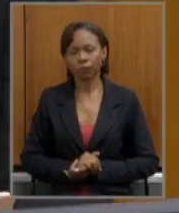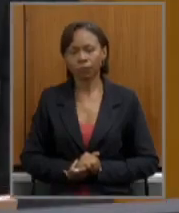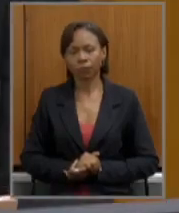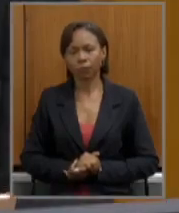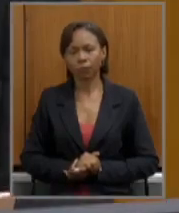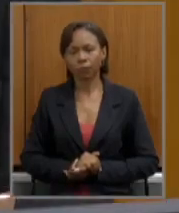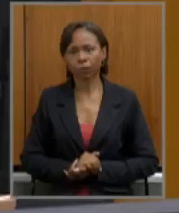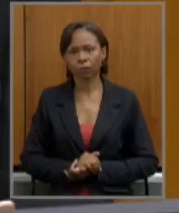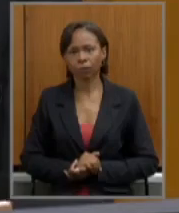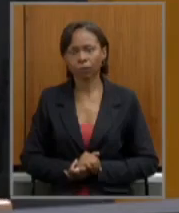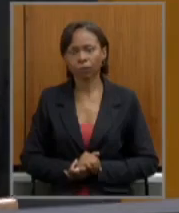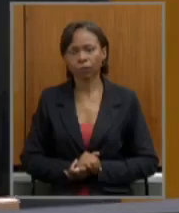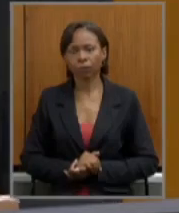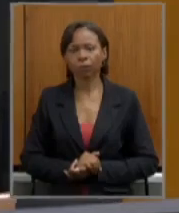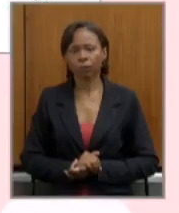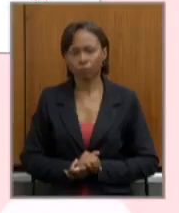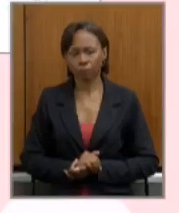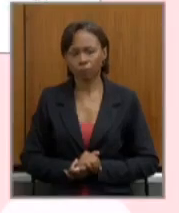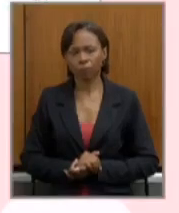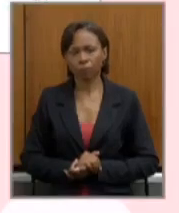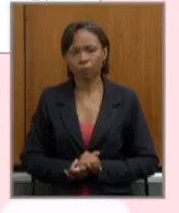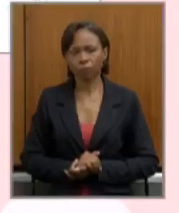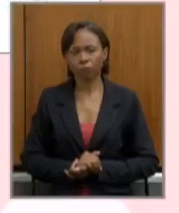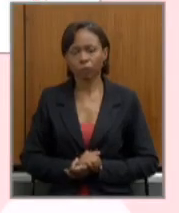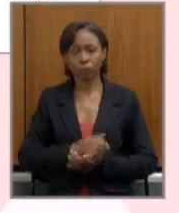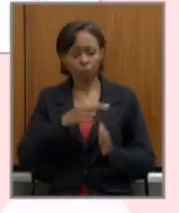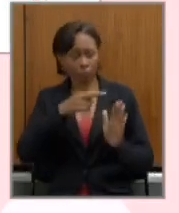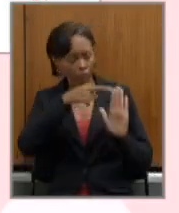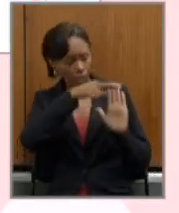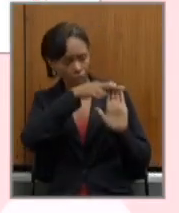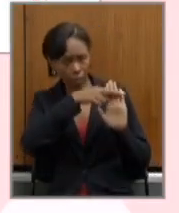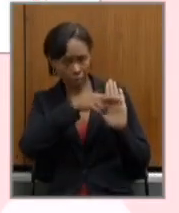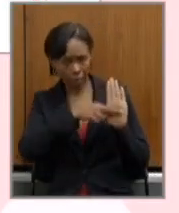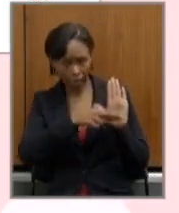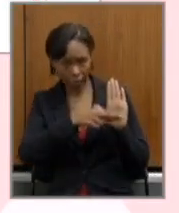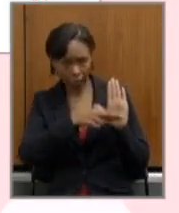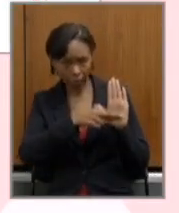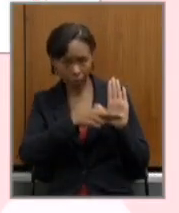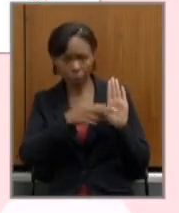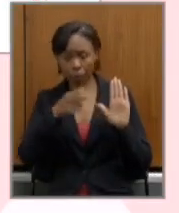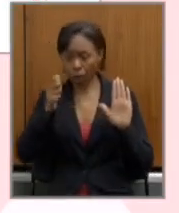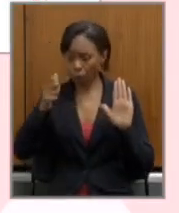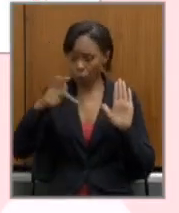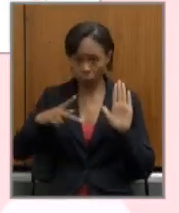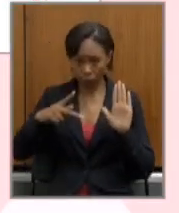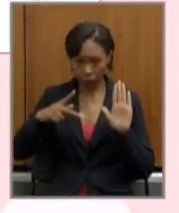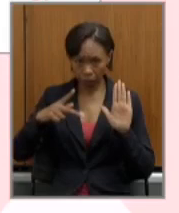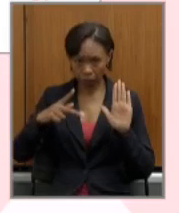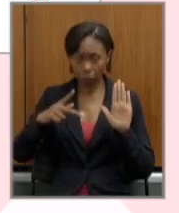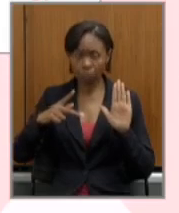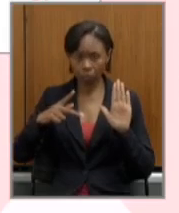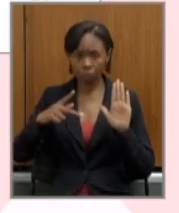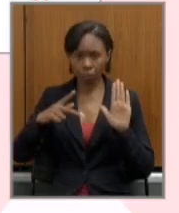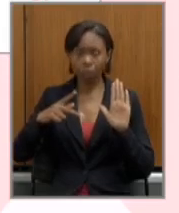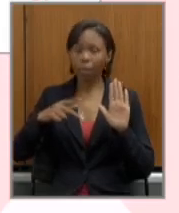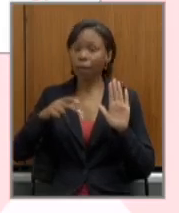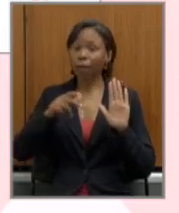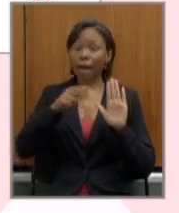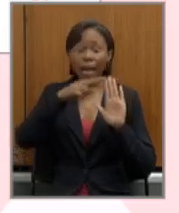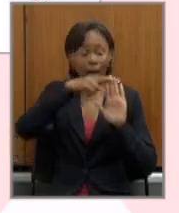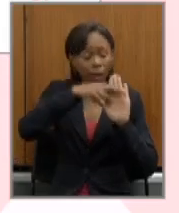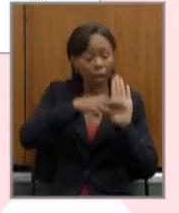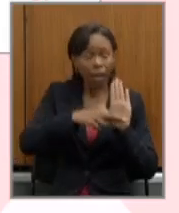os requisitos para a concessão de aposentadoria, regra geral para os novos